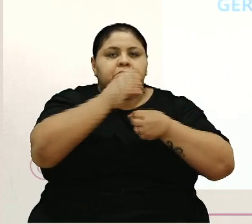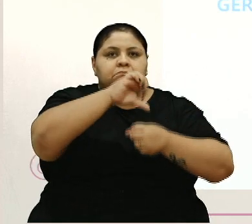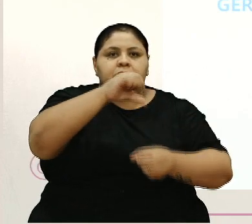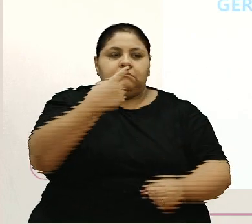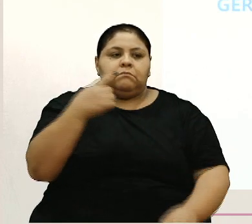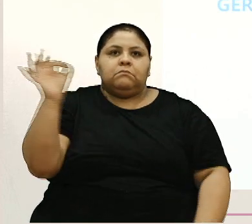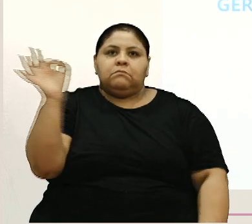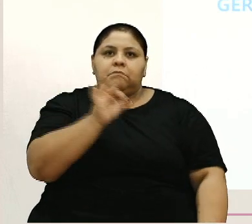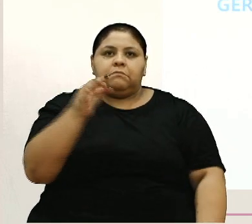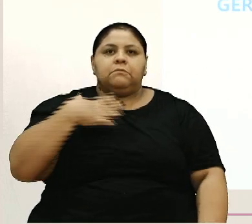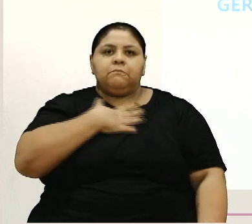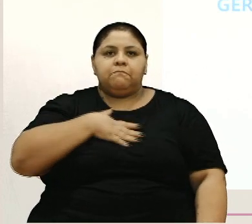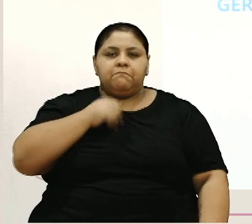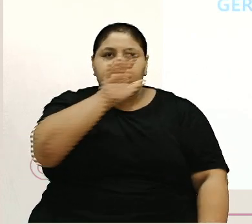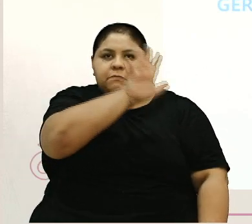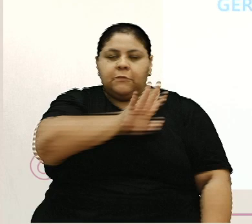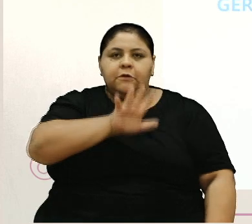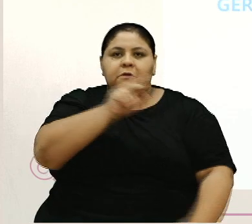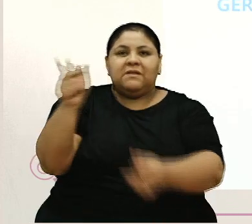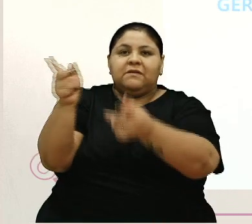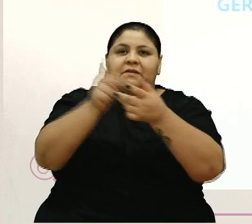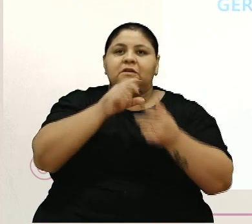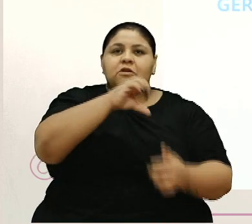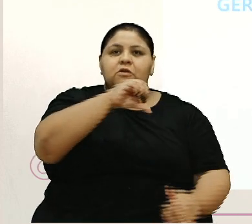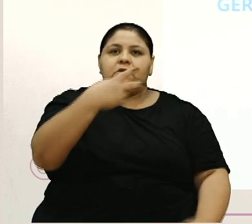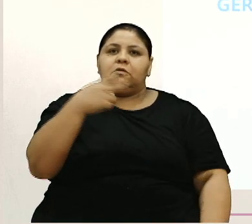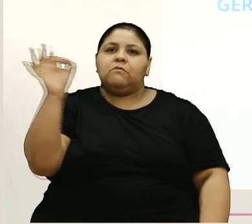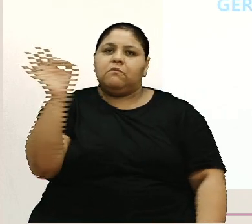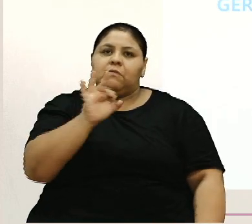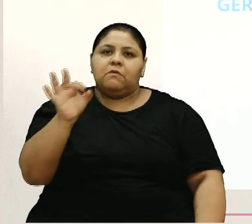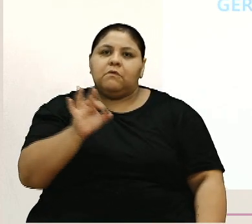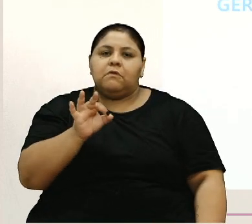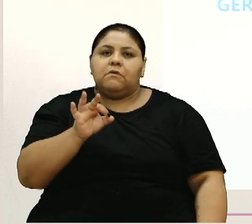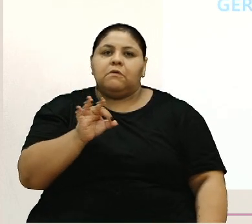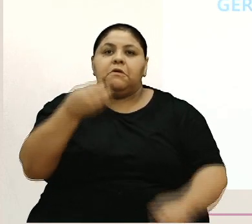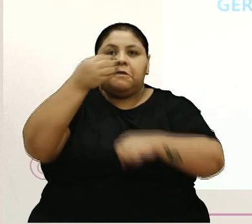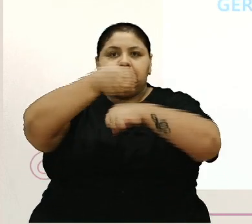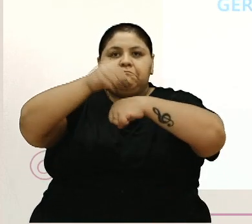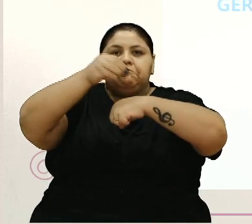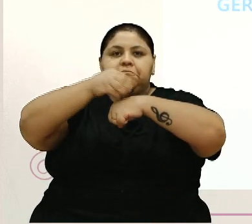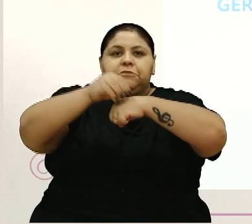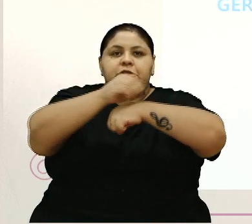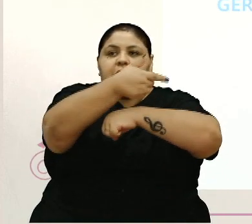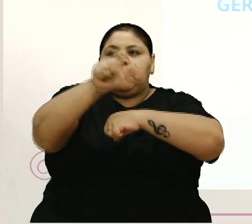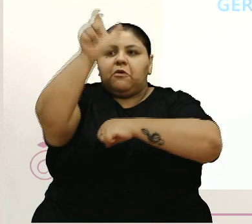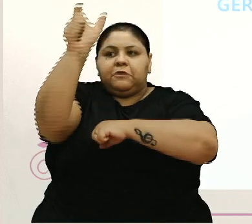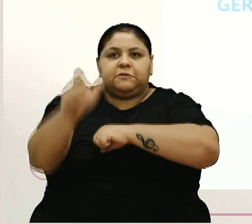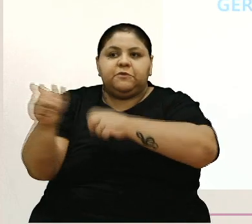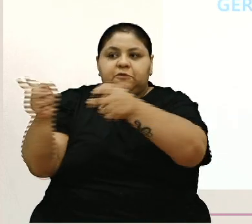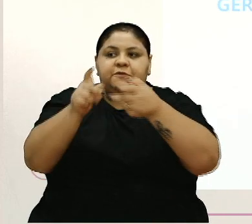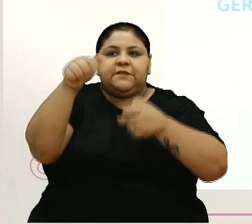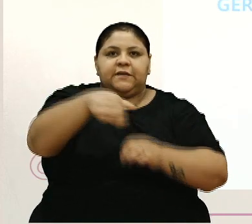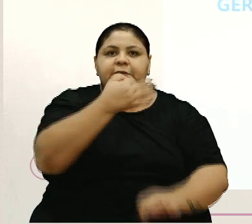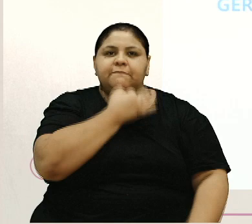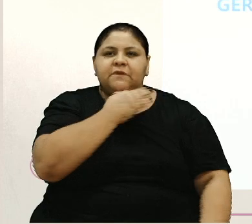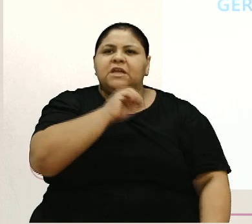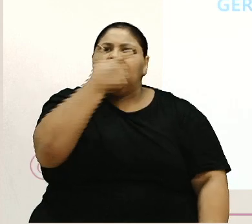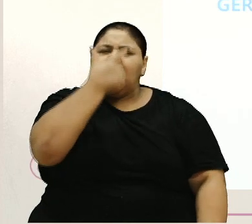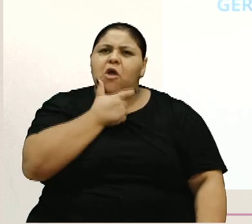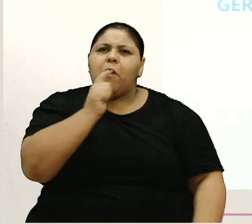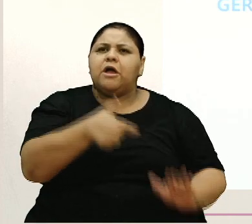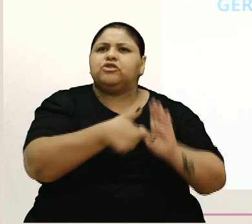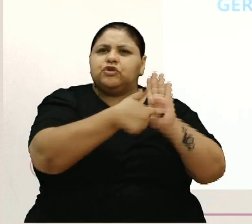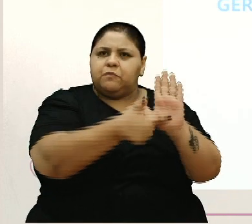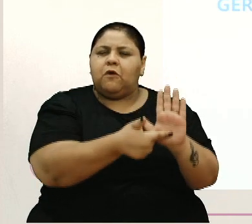% de satisfação geral do visitante e 92% em recomendar a Festa da Uva para vir visitar. Eu acho que o reflexo